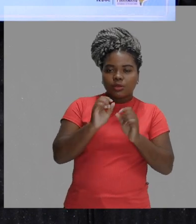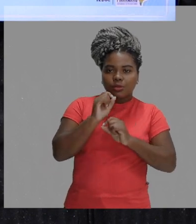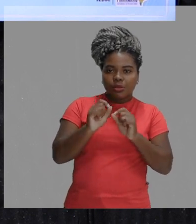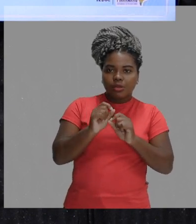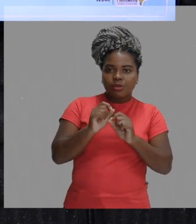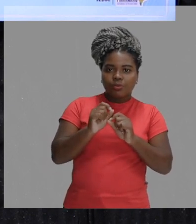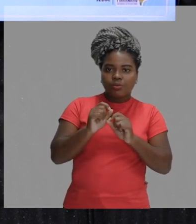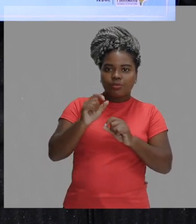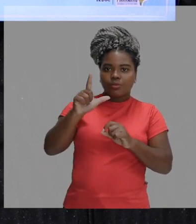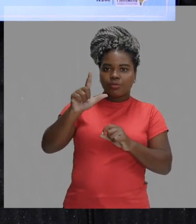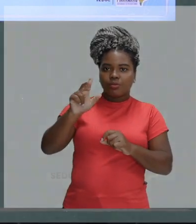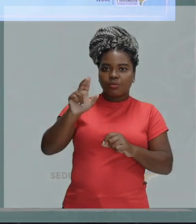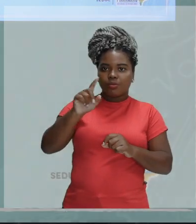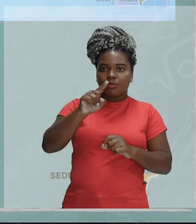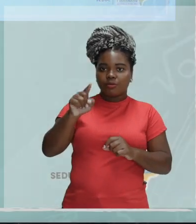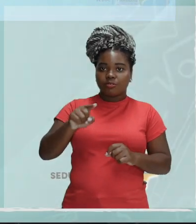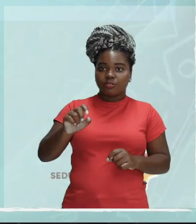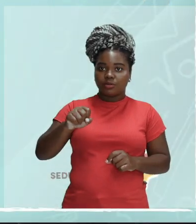O que é luz?